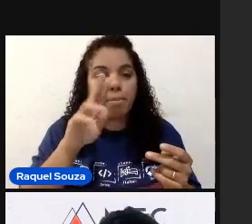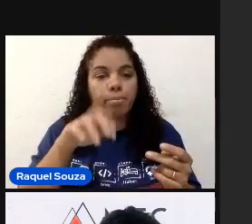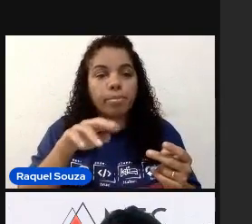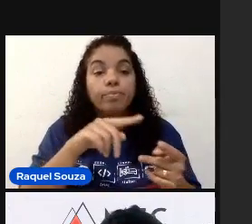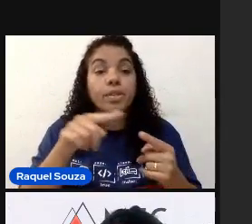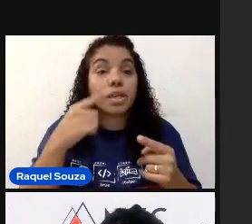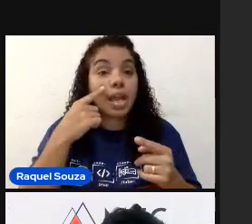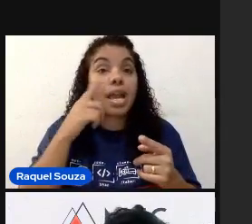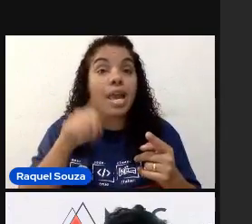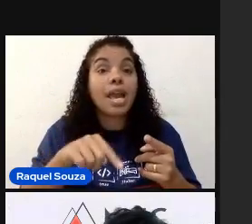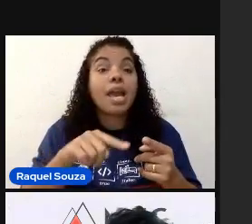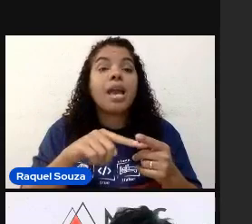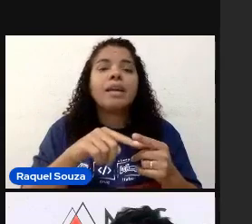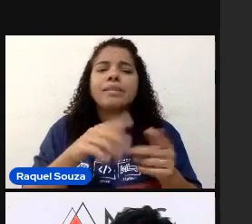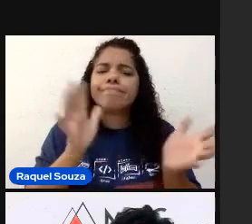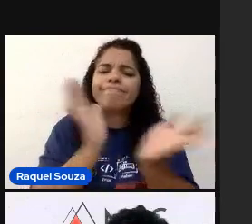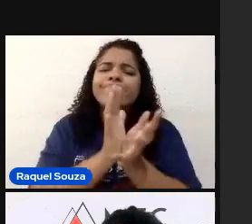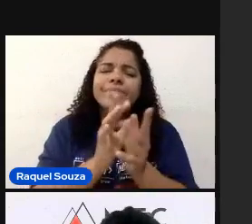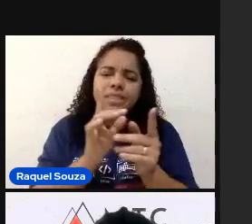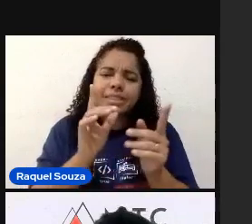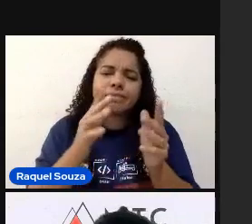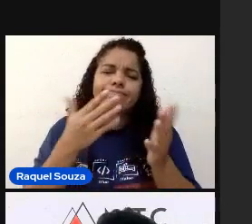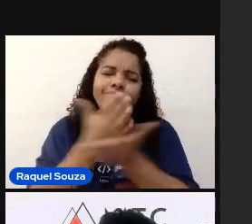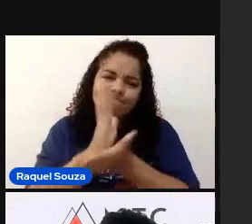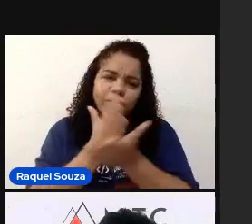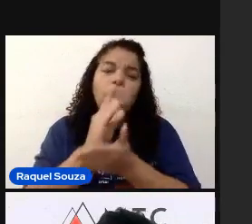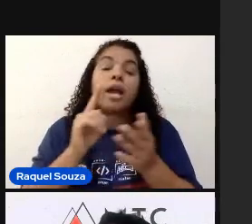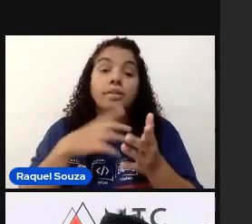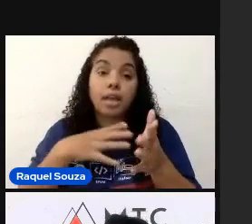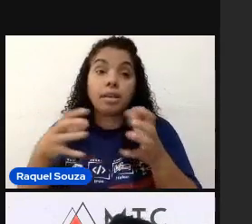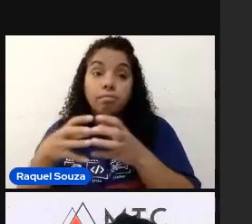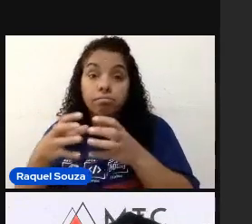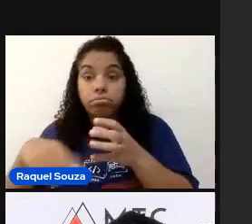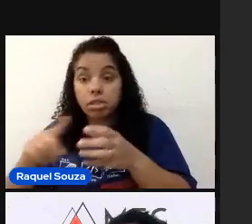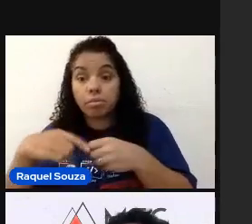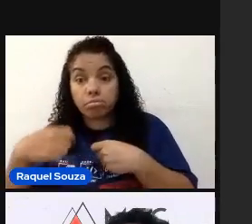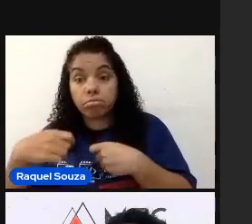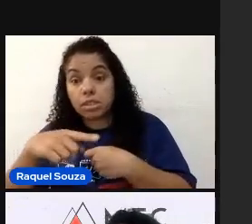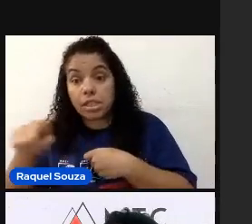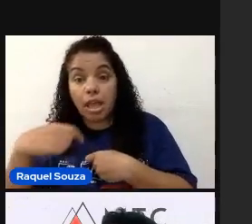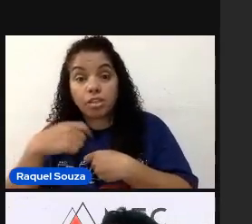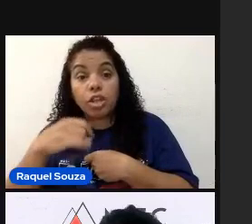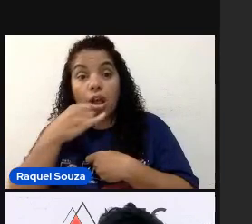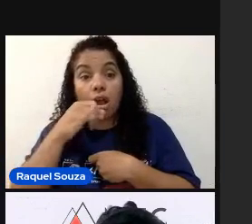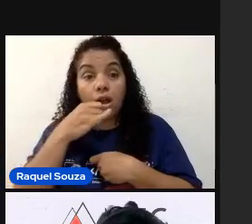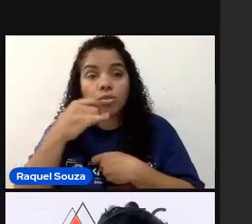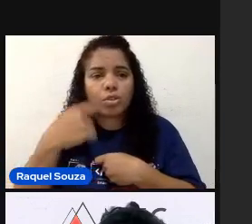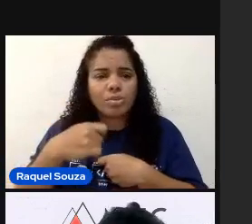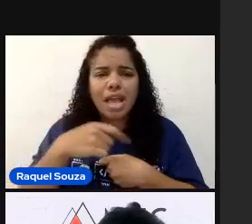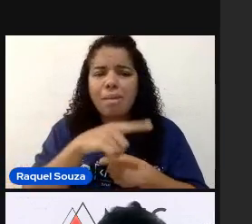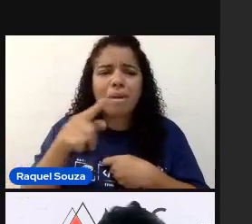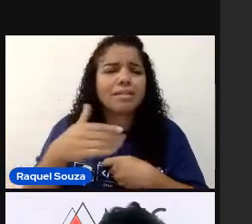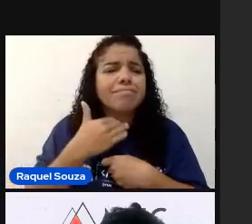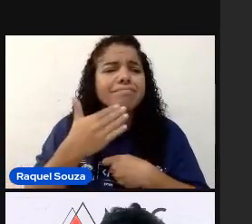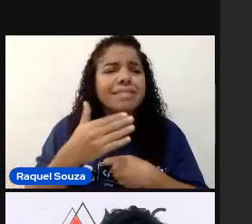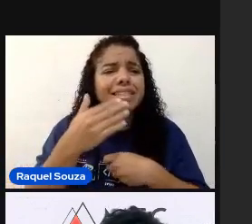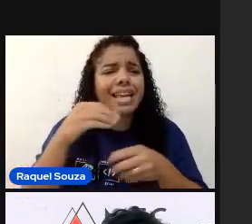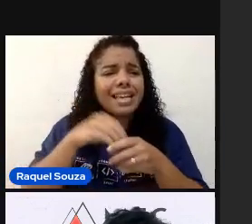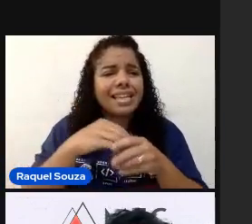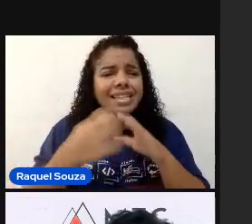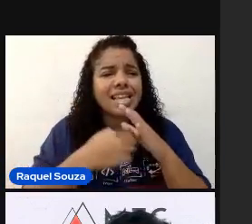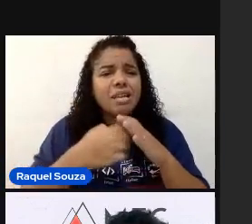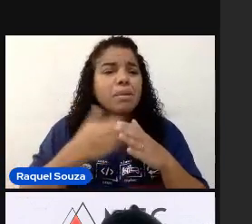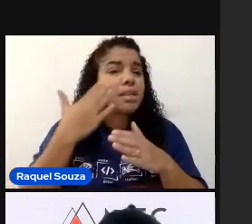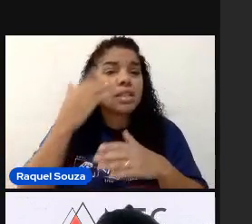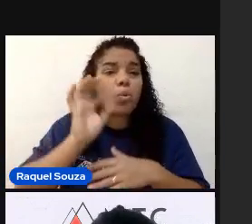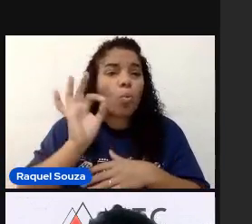assim, era uma situação bem chata. Porque daí a equipe tinha essa necessidade de a gente automatizar. Mas ninguém na empresa também sabia como automatizar.